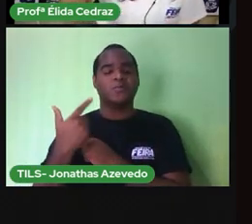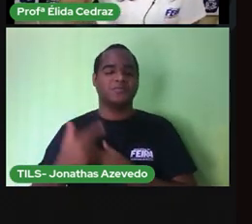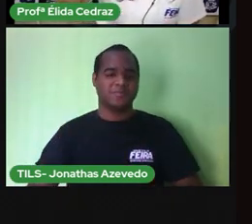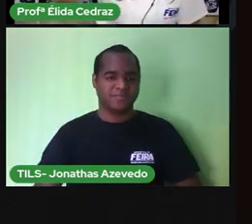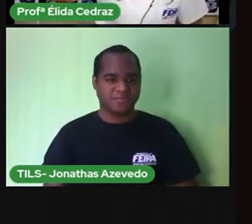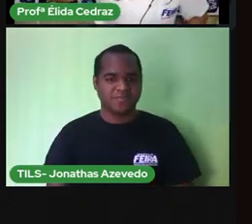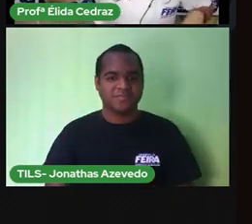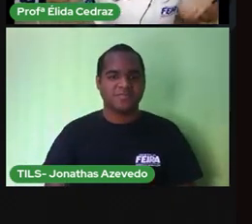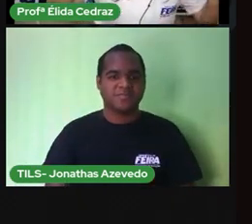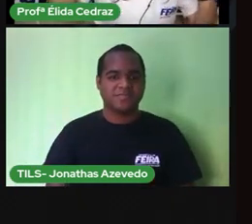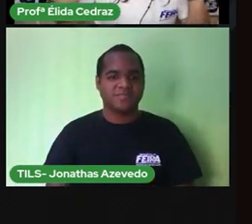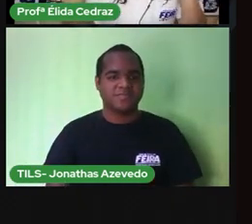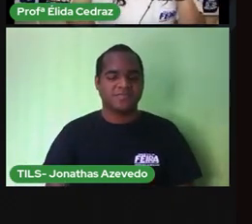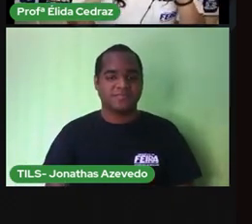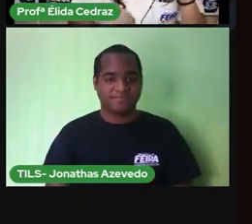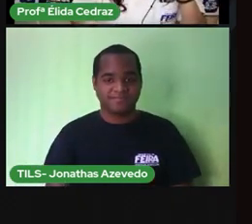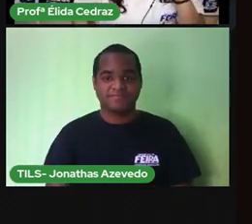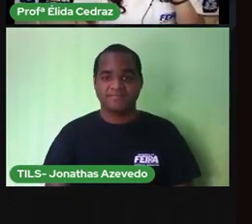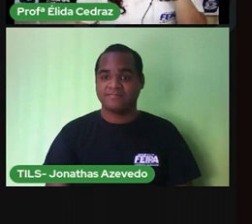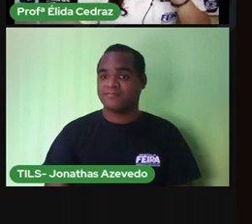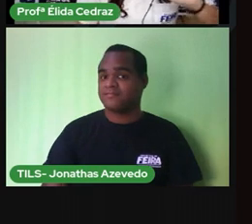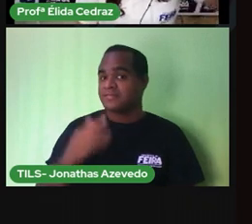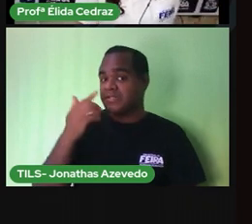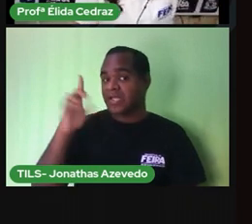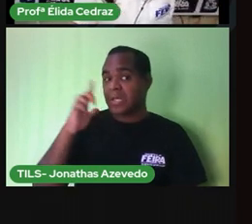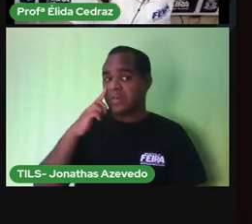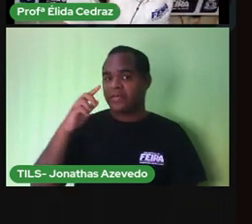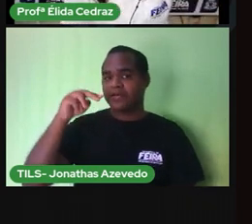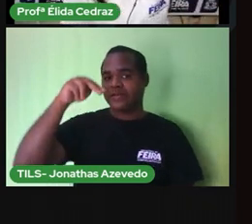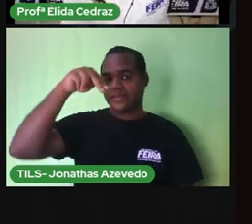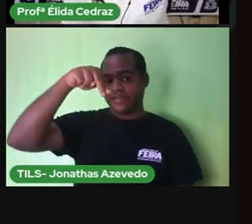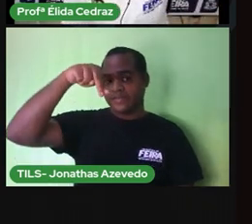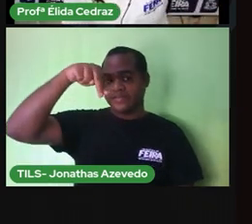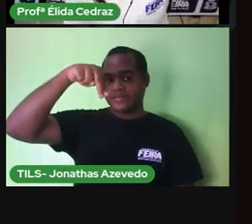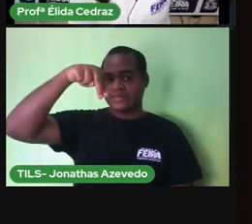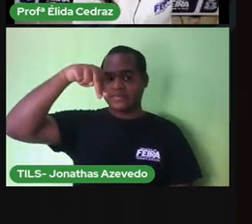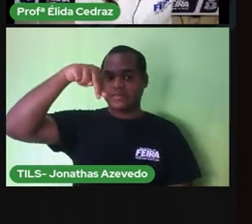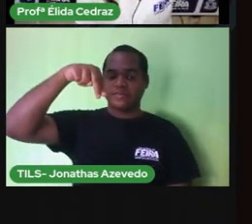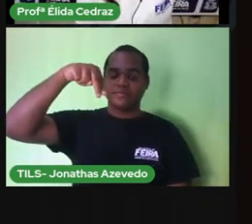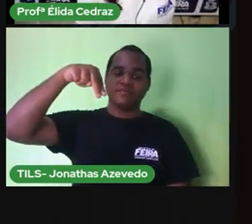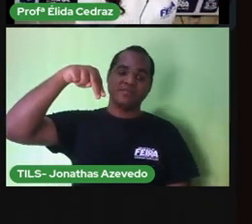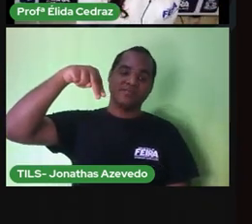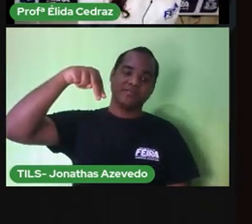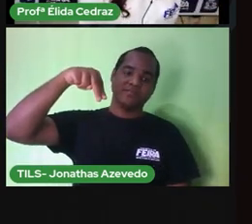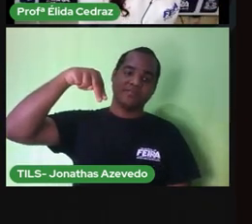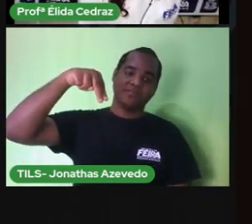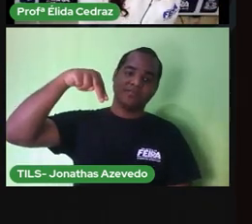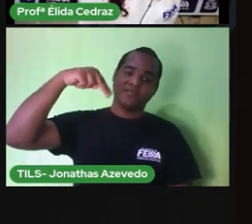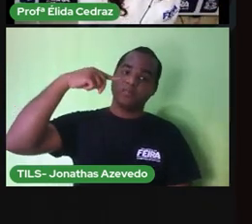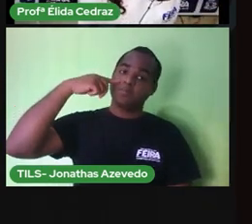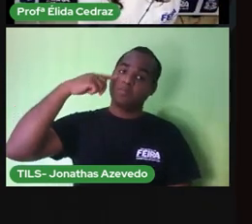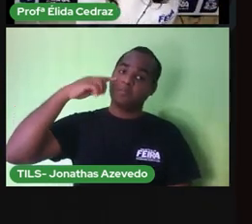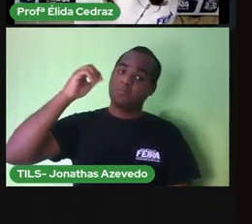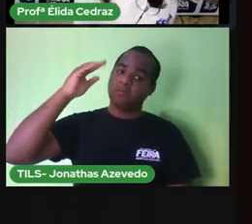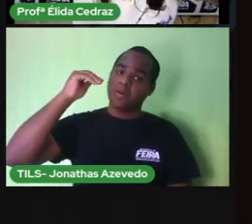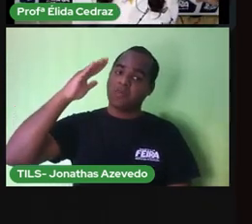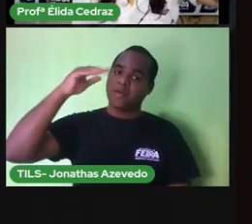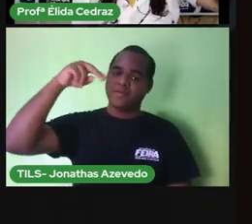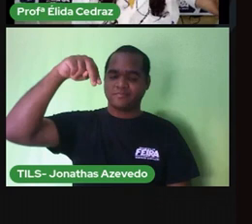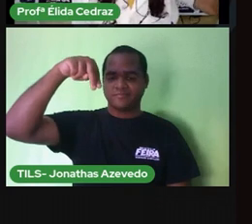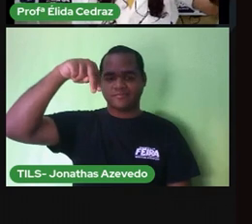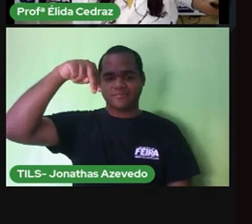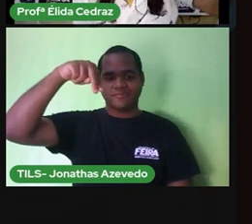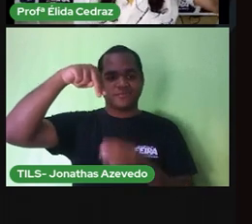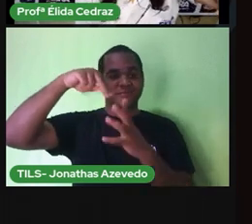Essa partezinha de cima que tem a letrinha N, é o hemisfério norte, a parte de cima do planeta, onde